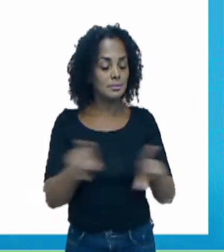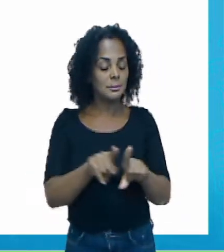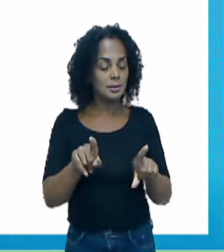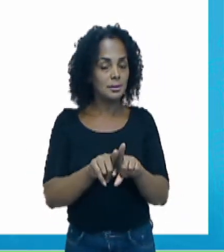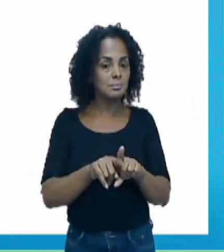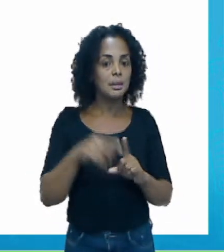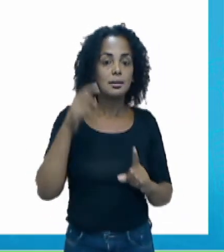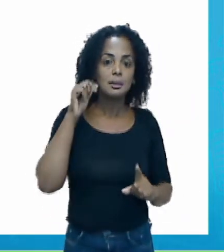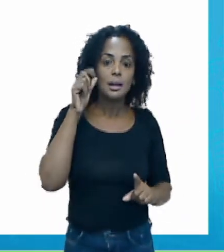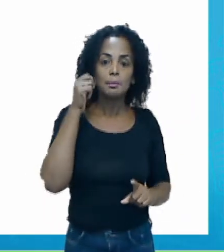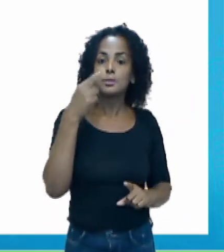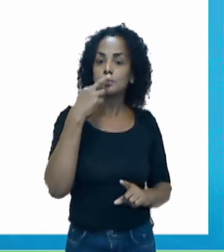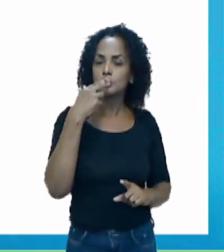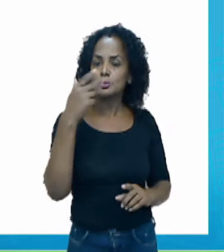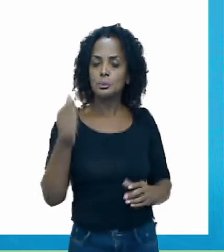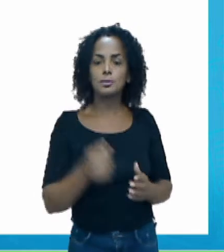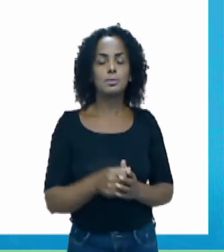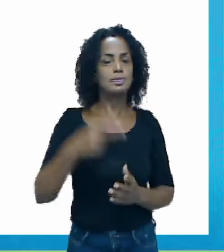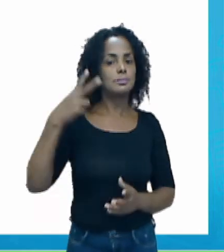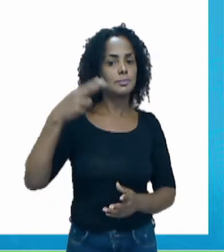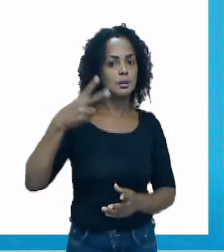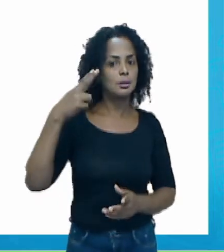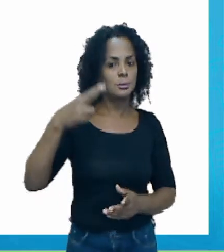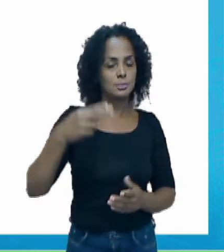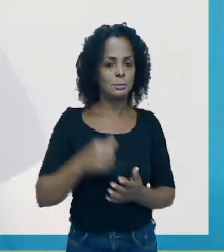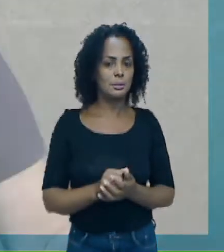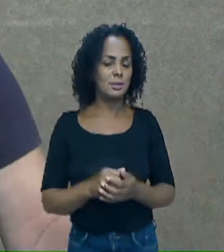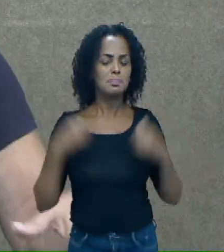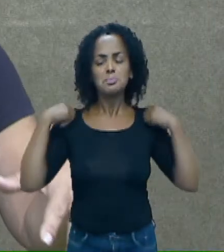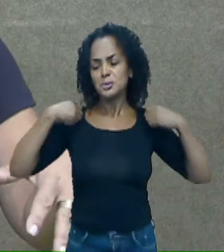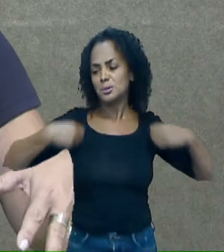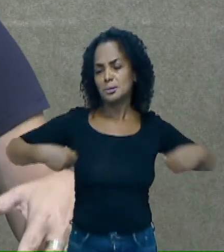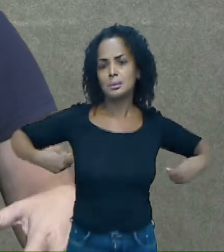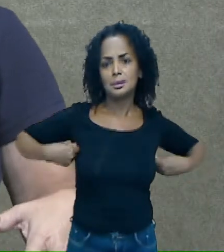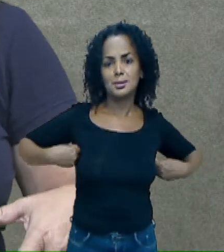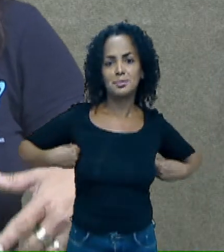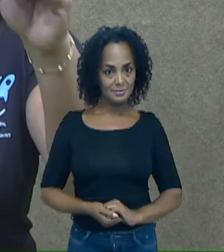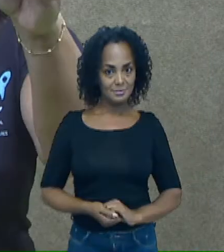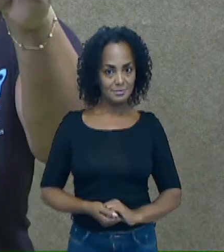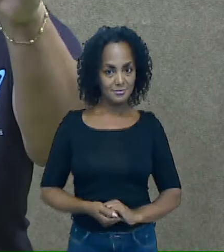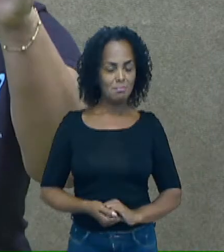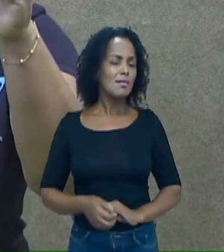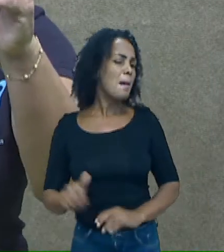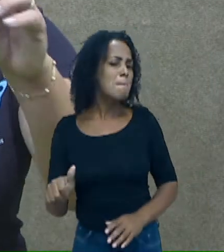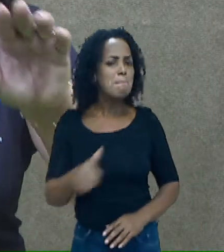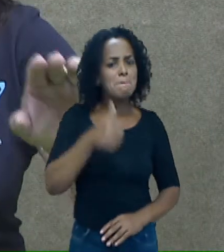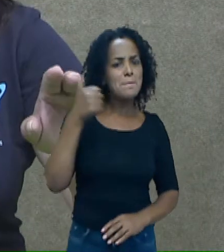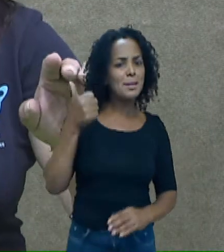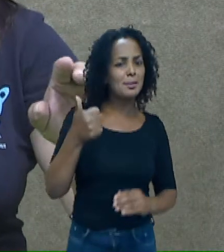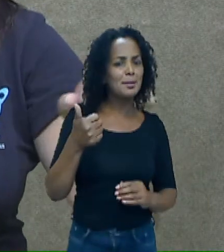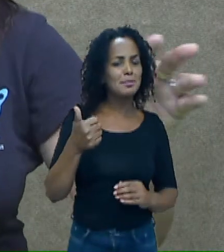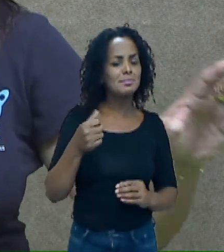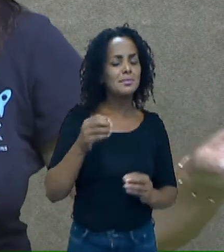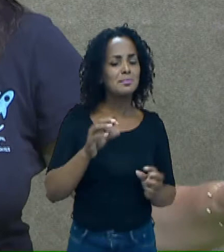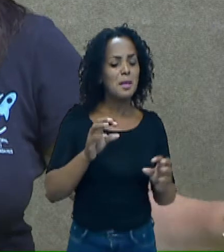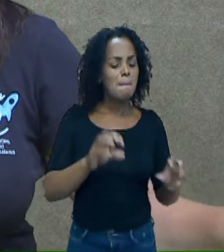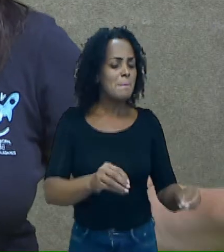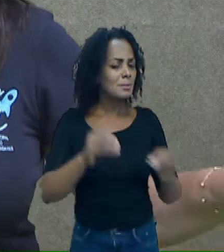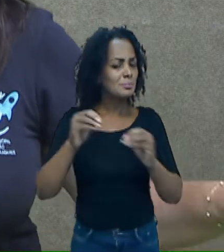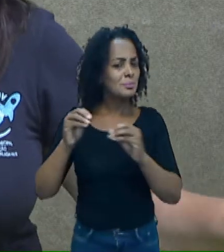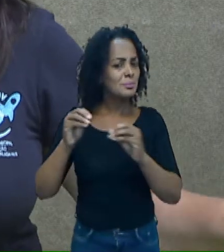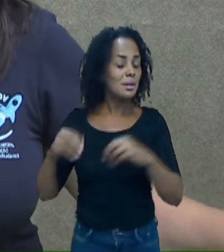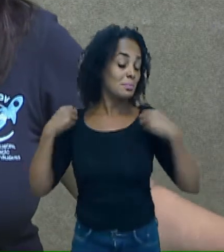lápis de cor, tesoura, mochila, não é mesmo? Melhor, coloque a sua